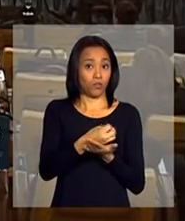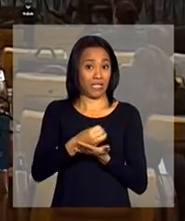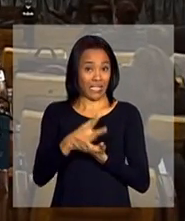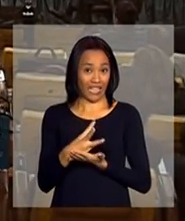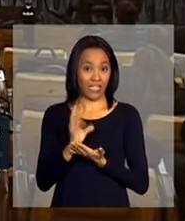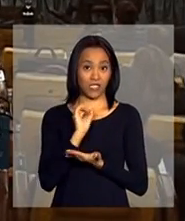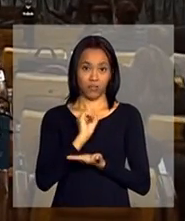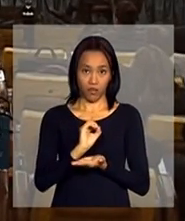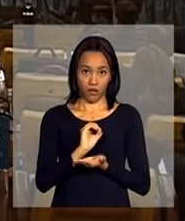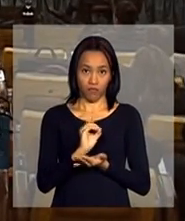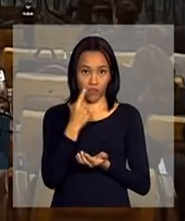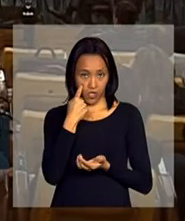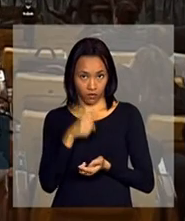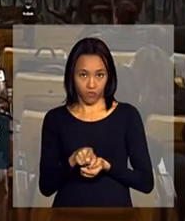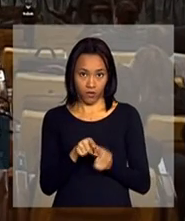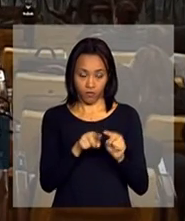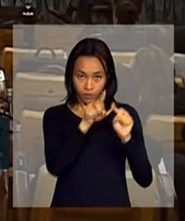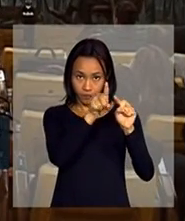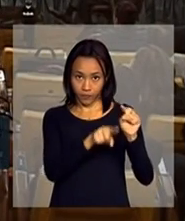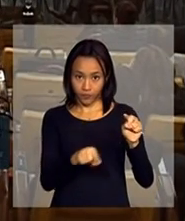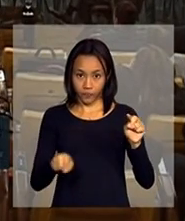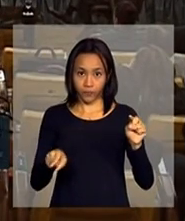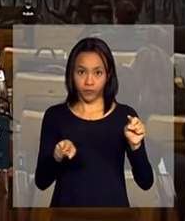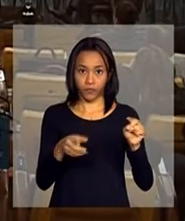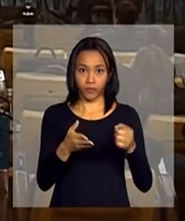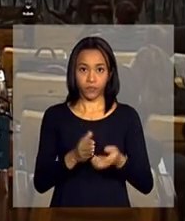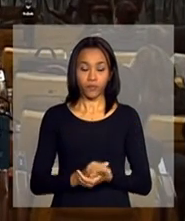zero. Então, a gente vê como essas...